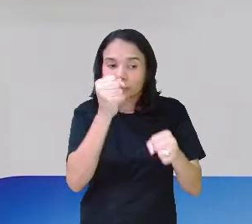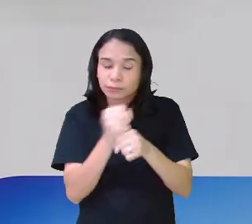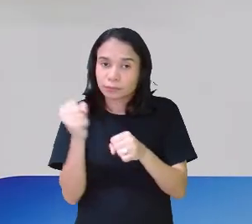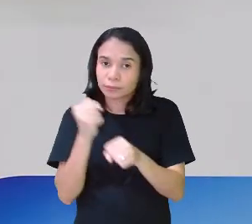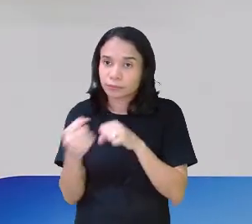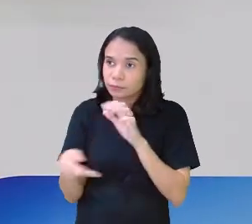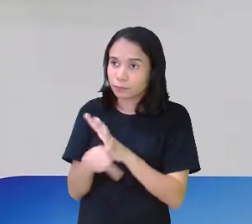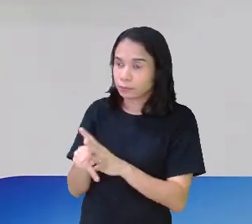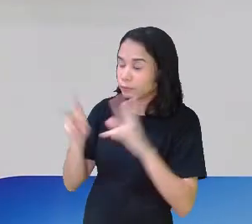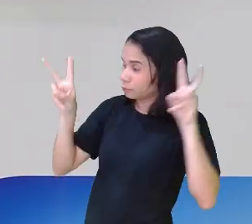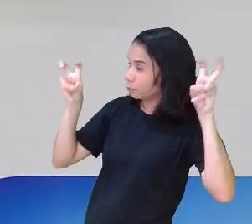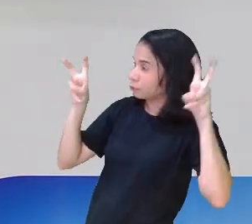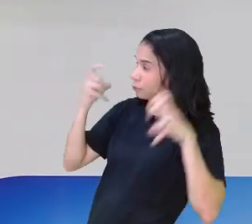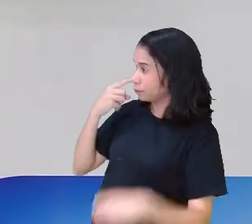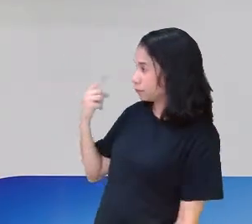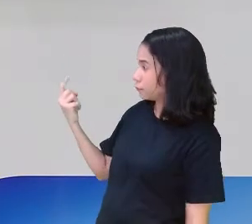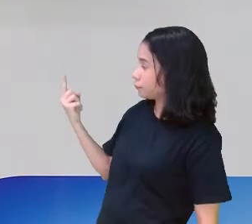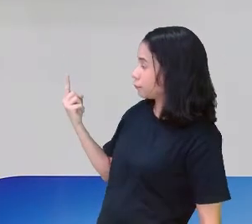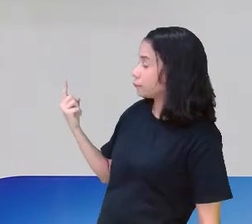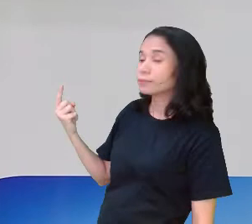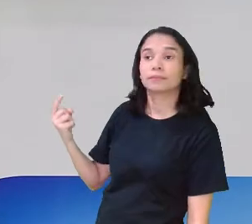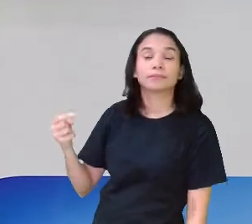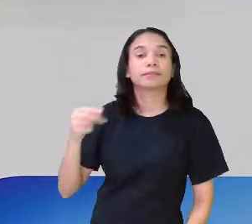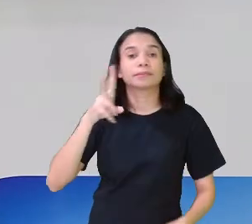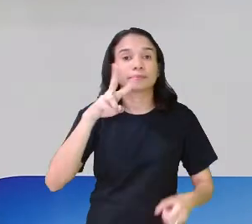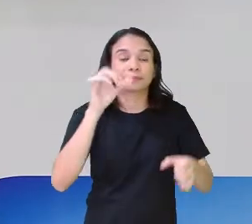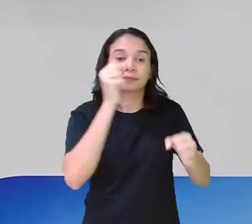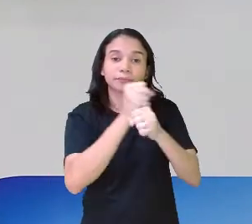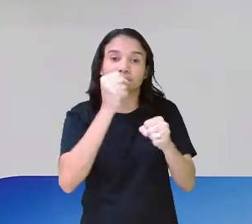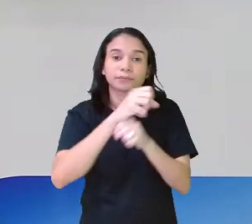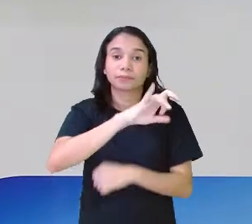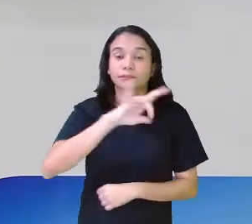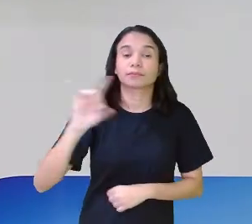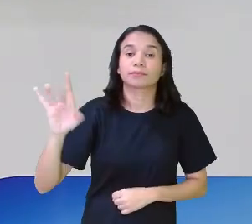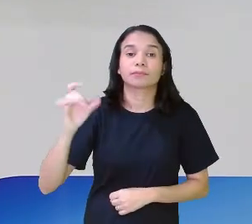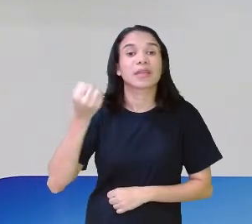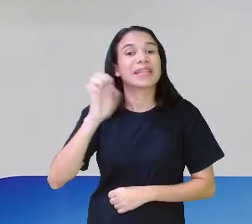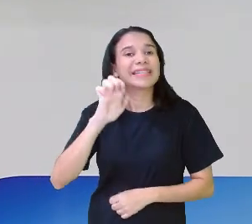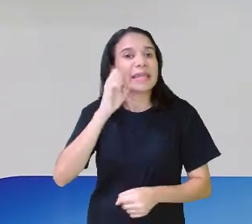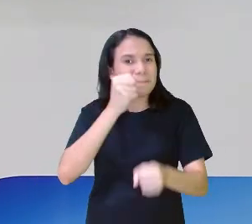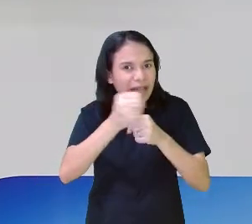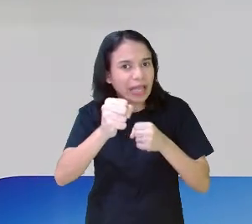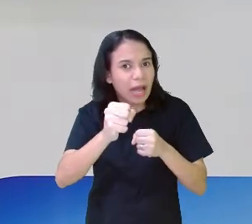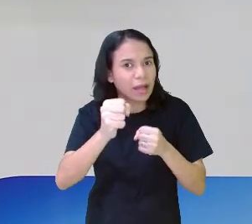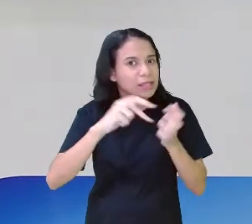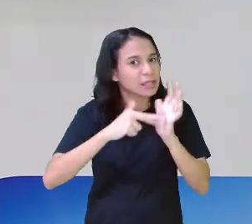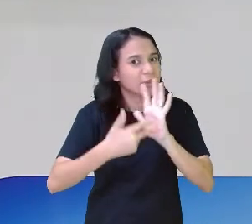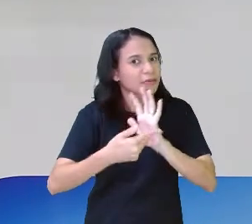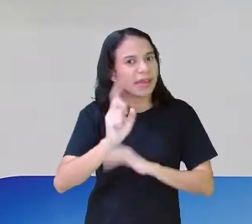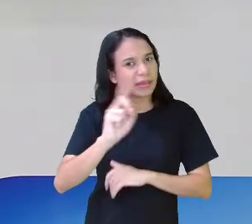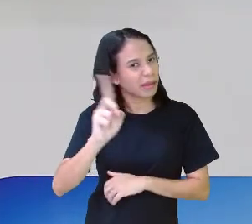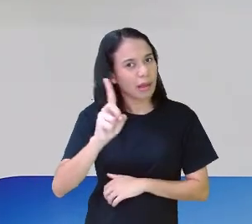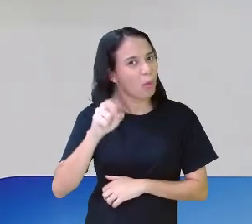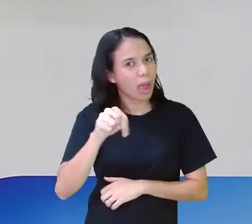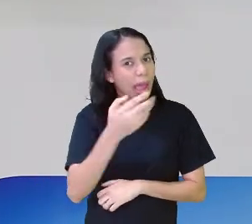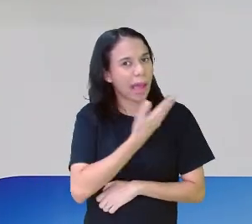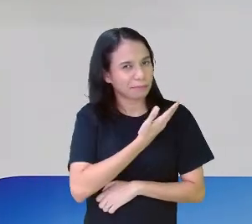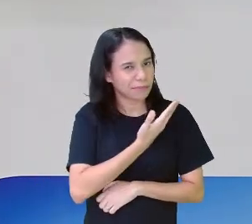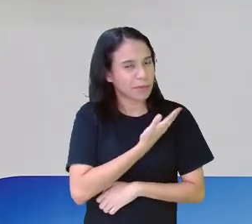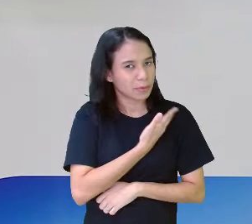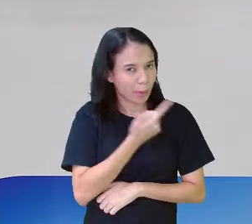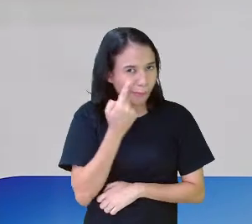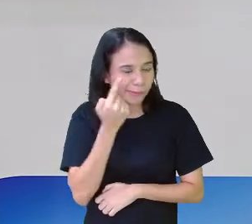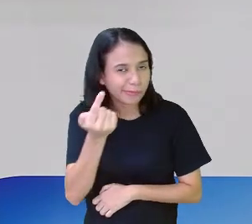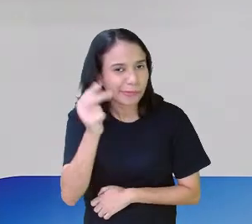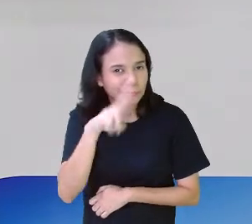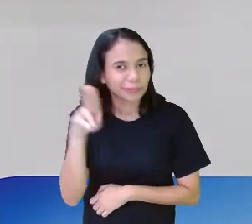palavra amigos entre aspas, está vendo? Aí vai matando cada um dos amigos. Se ele vai matar, não era amigo. Então, aí é uma ironia. Por isso, ele usou aspas.